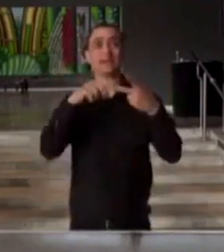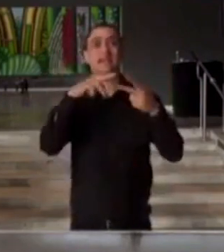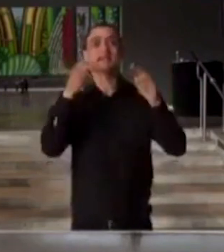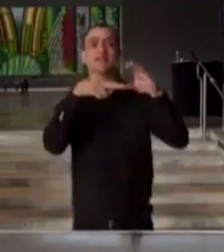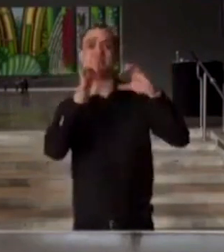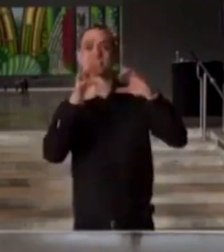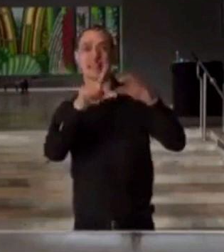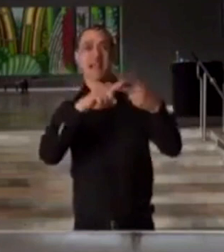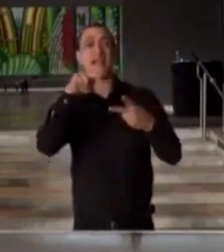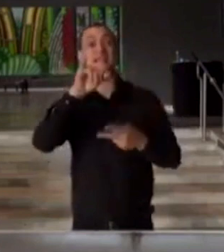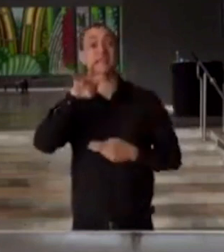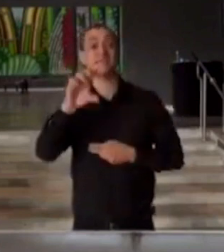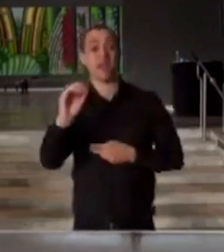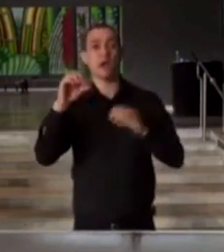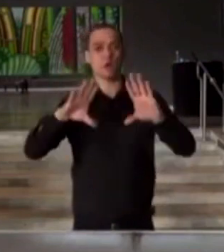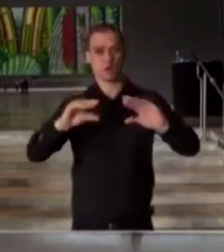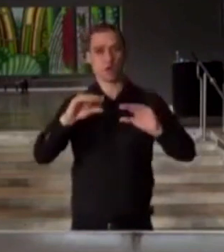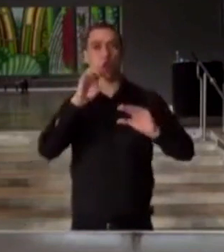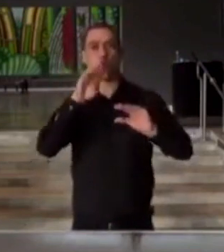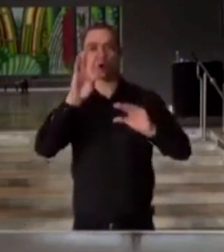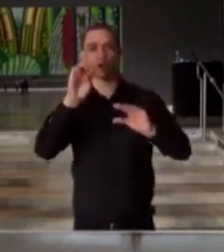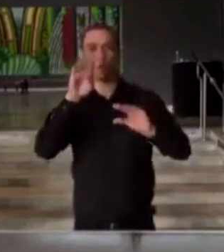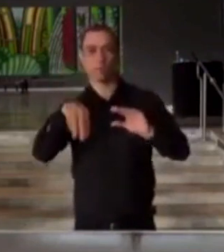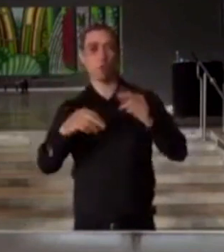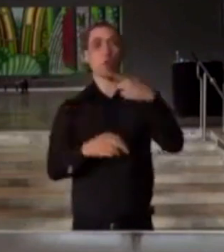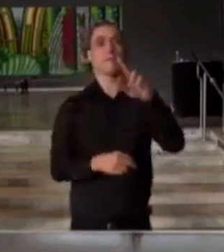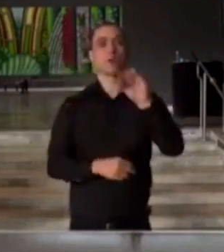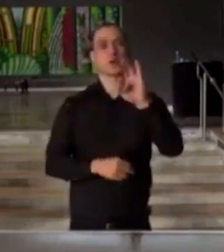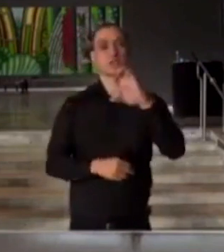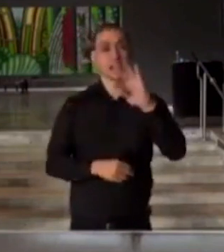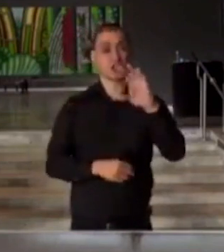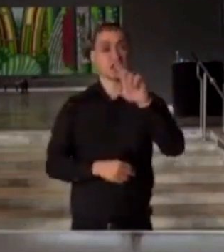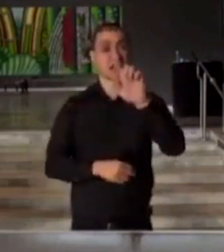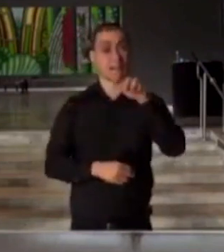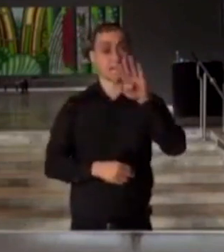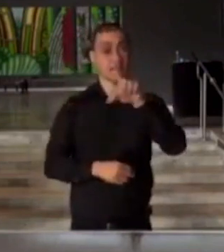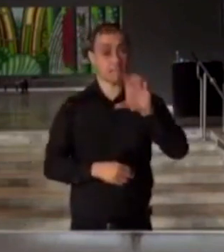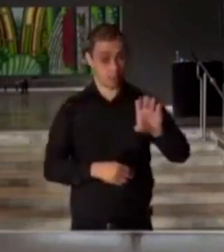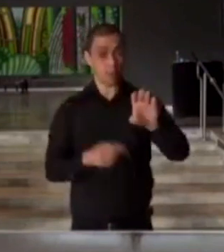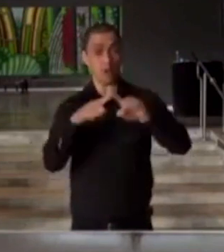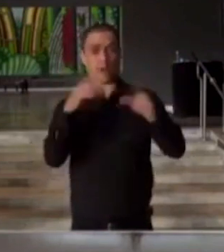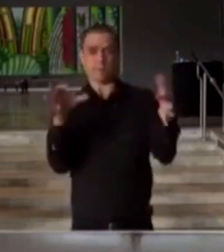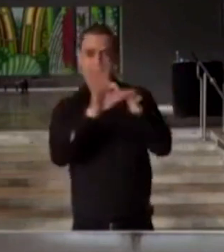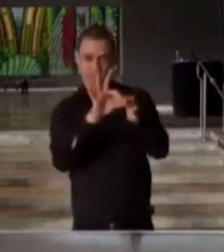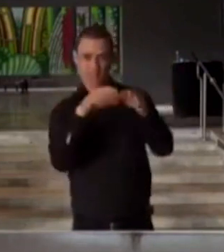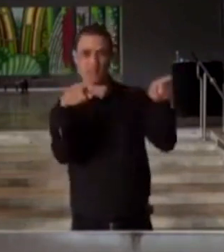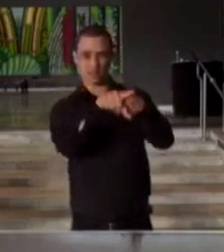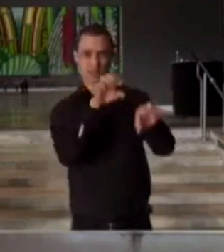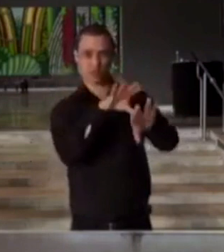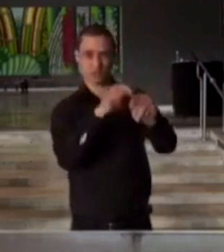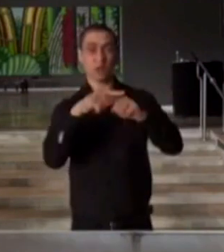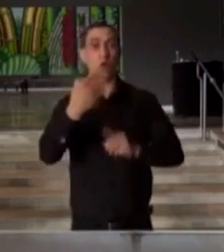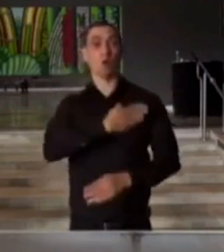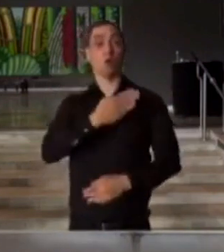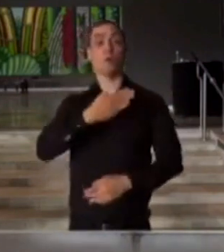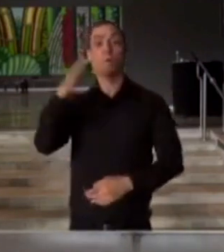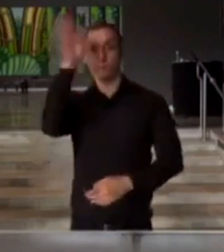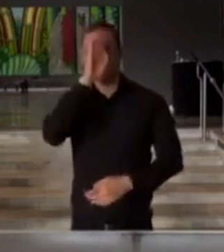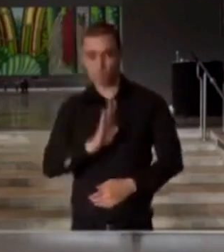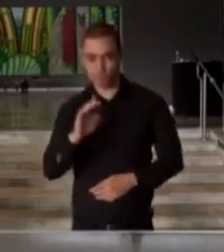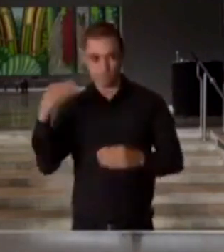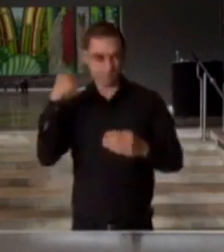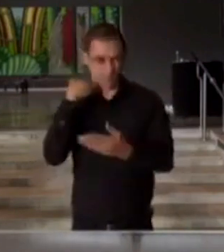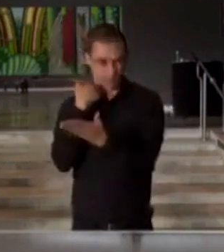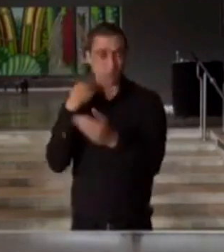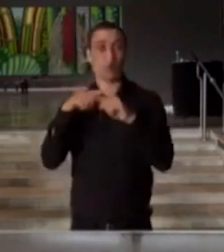a Nivea, Ortobon, a Procter & Gamble, parceiros da educação, o Banco Pátria, a